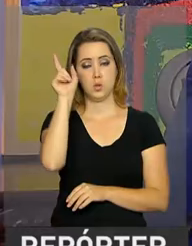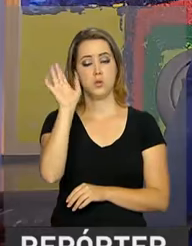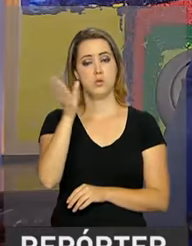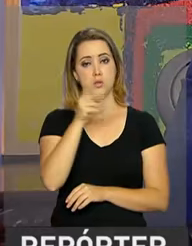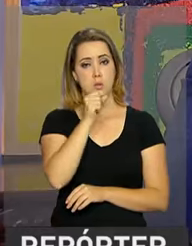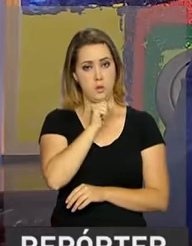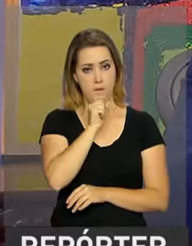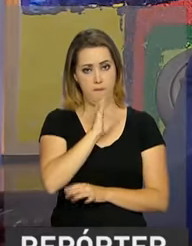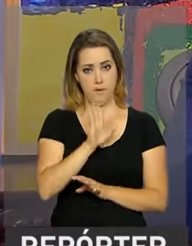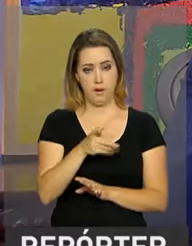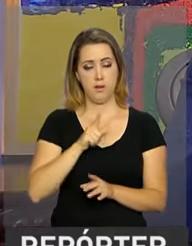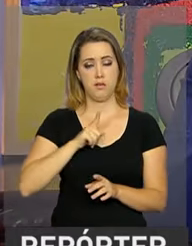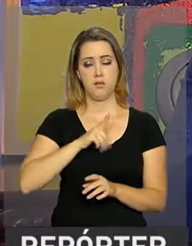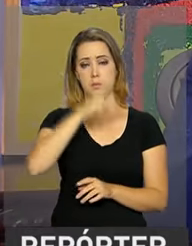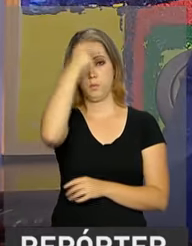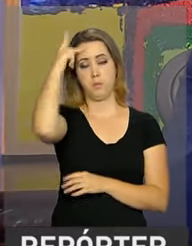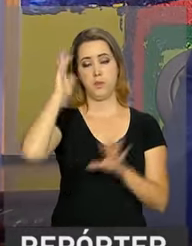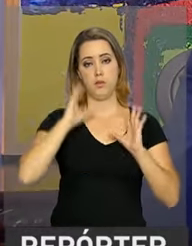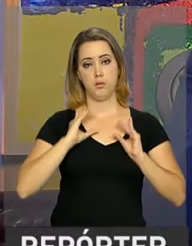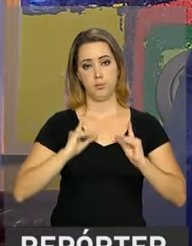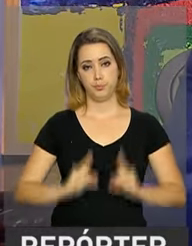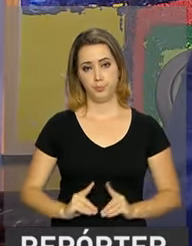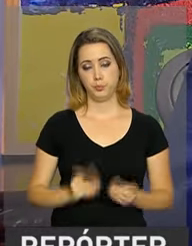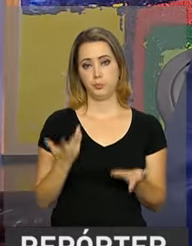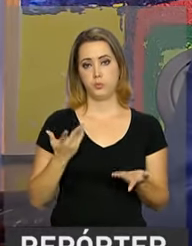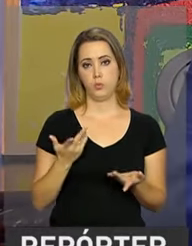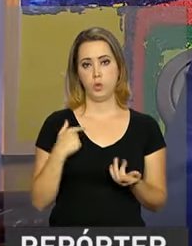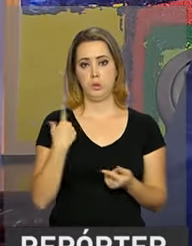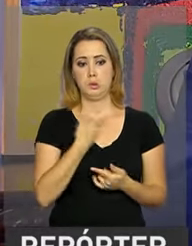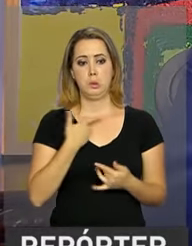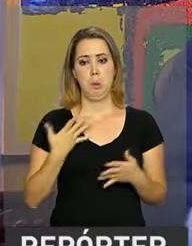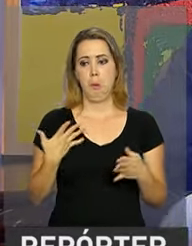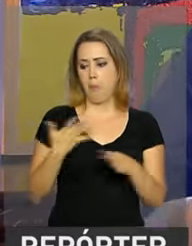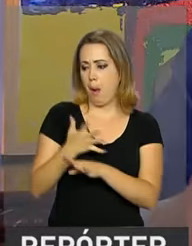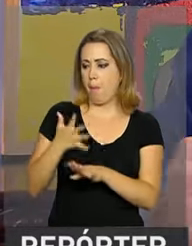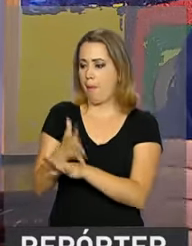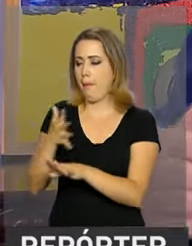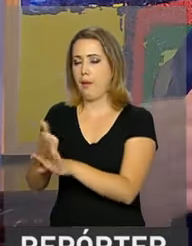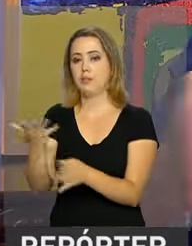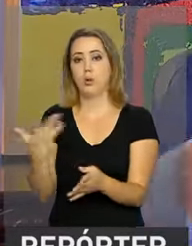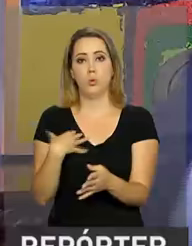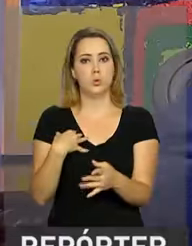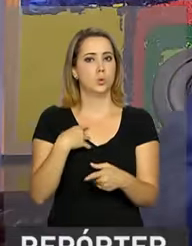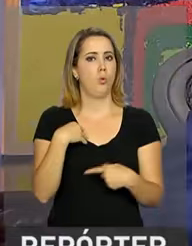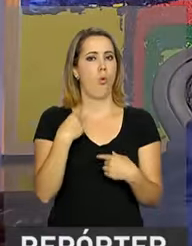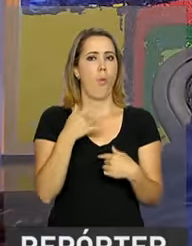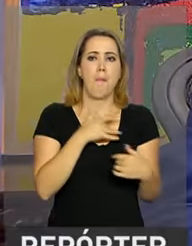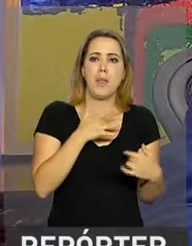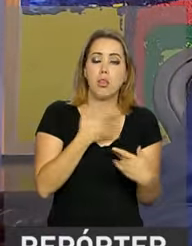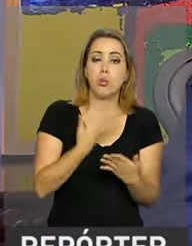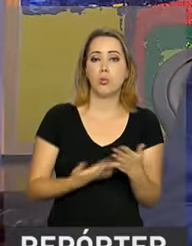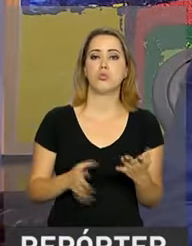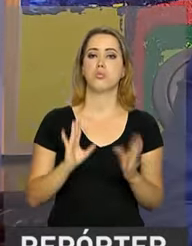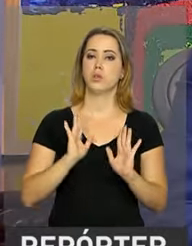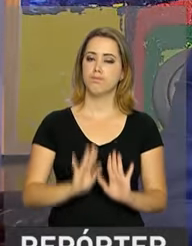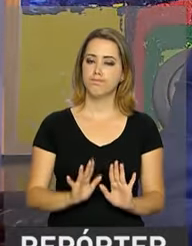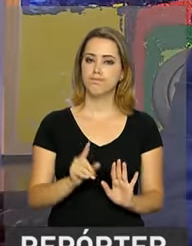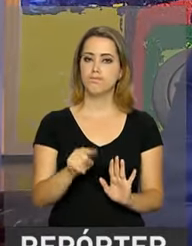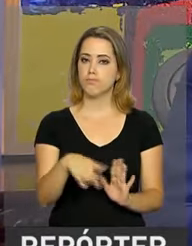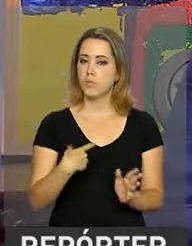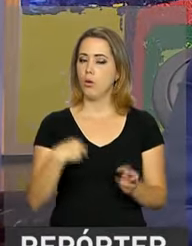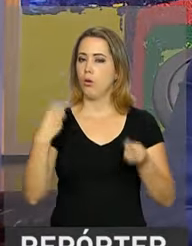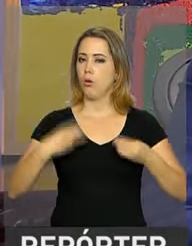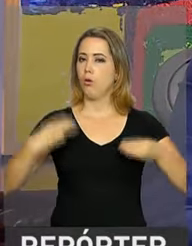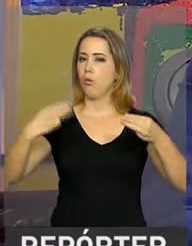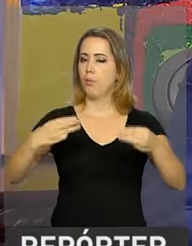pessoas com deficiência. Para que não criar um atropelo e que as pessoas saiam correndo para fazer esse cadastro, o